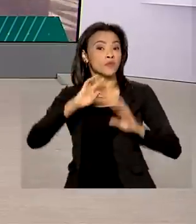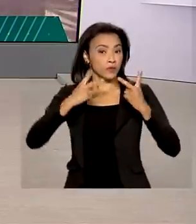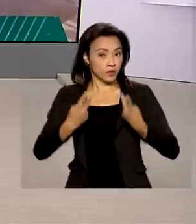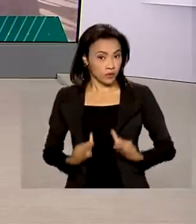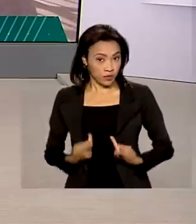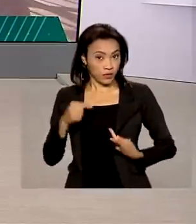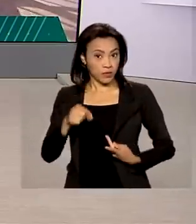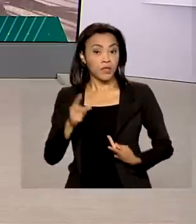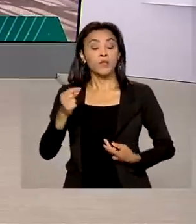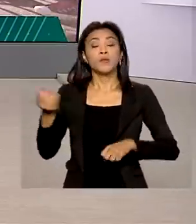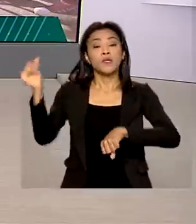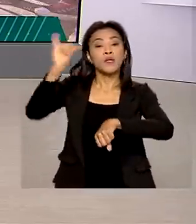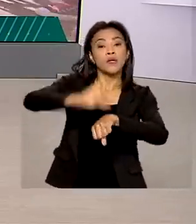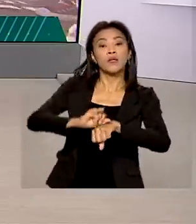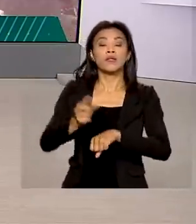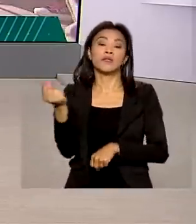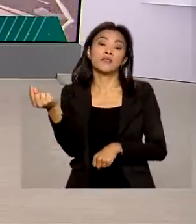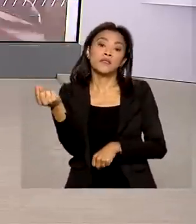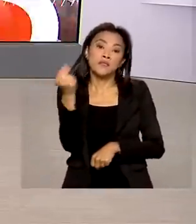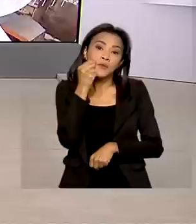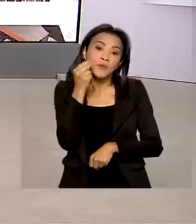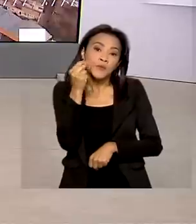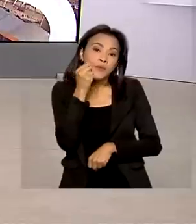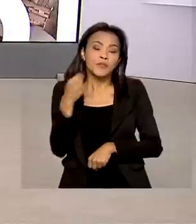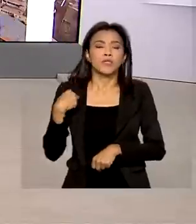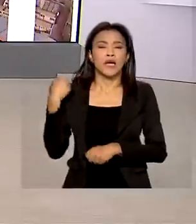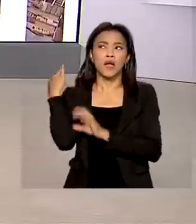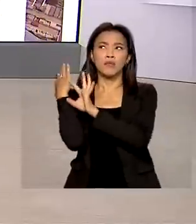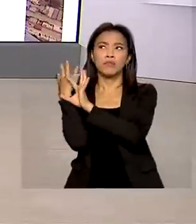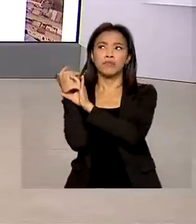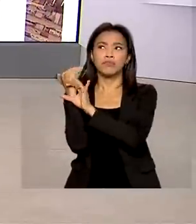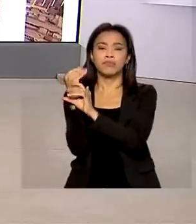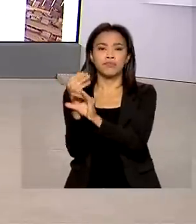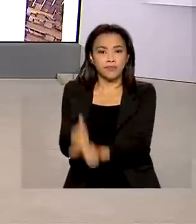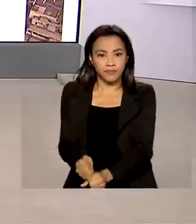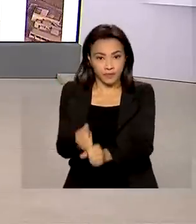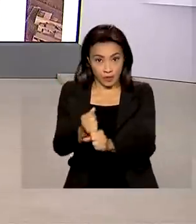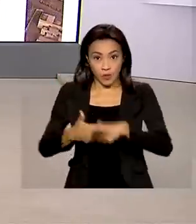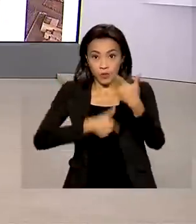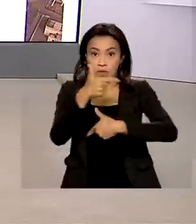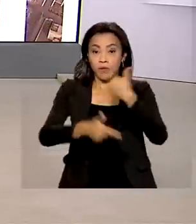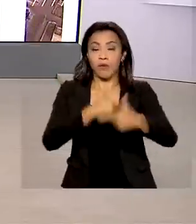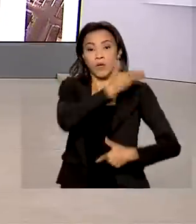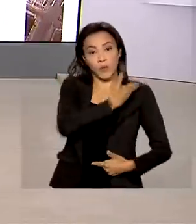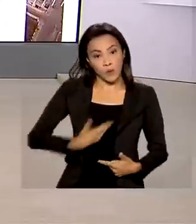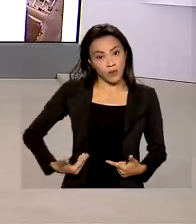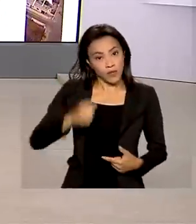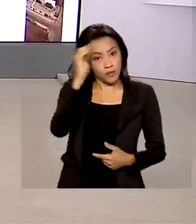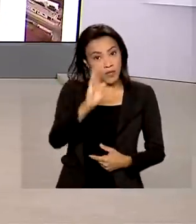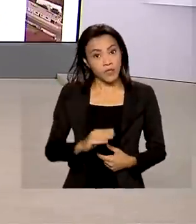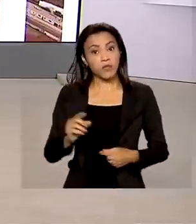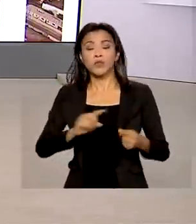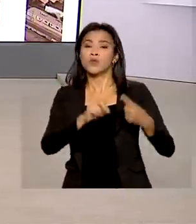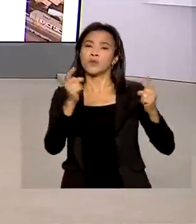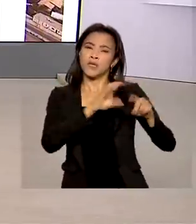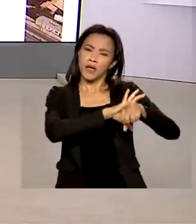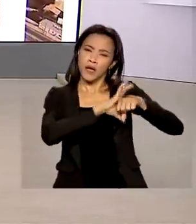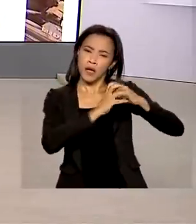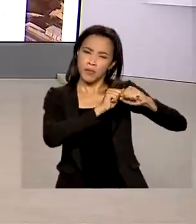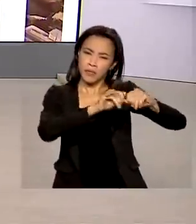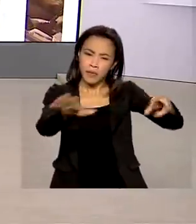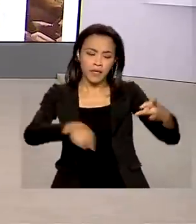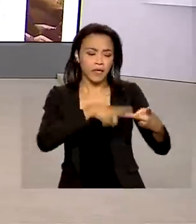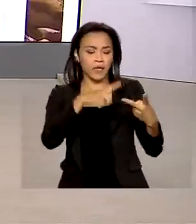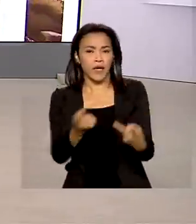na Suíça. No pronunciamento da Maris Alves, fez um balanço das ações do governo brasileiro no combate à pandemia, dos números da vacinação